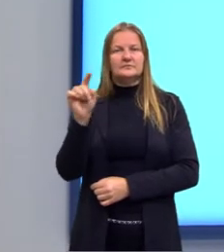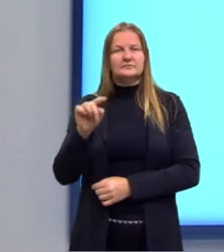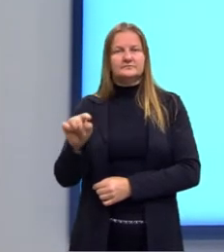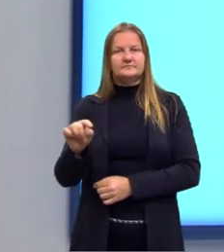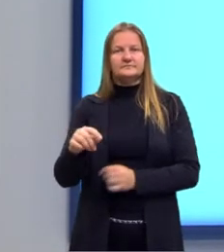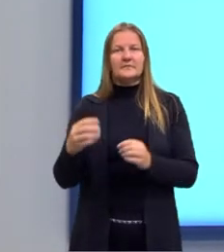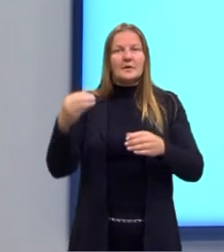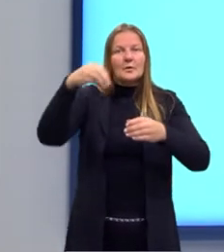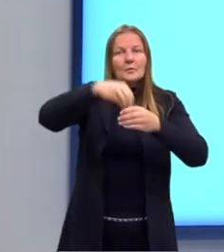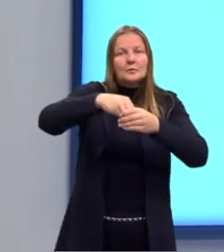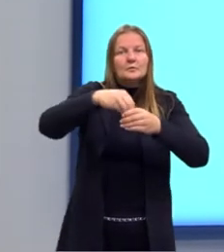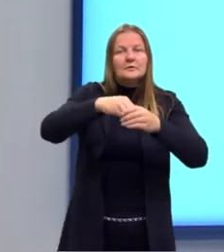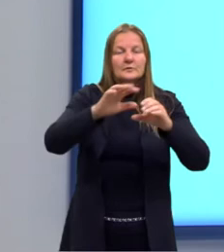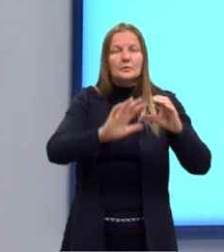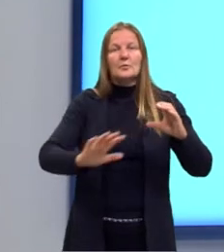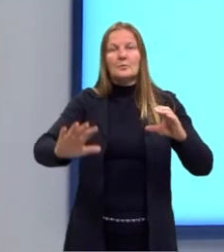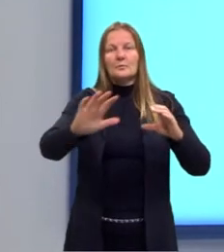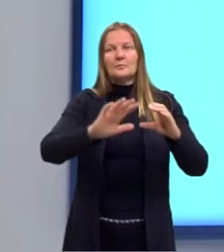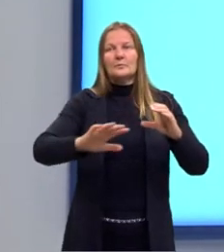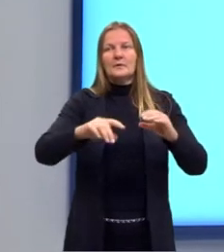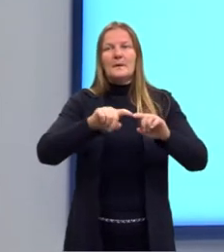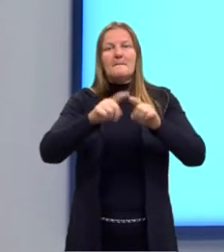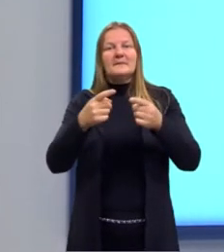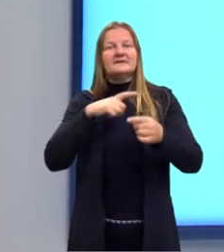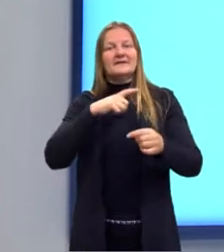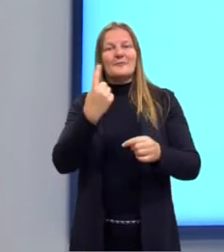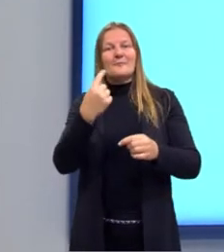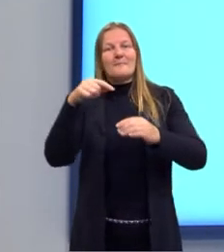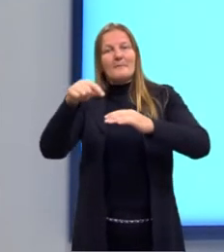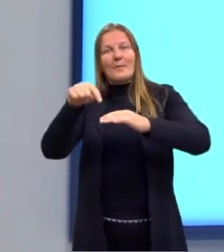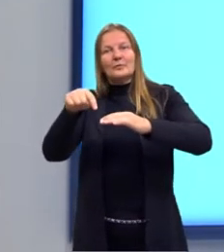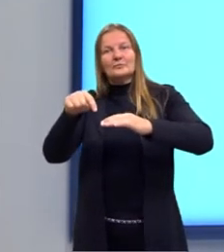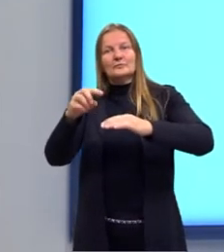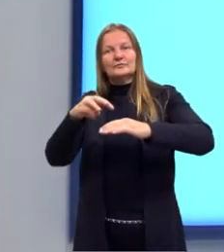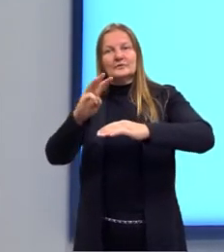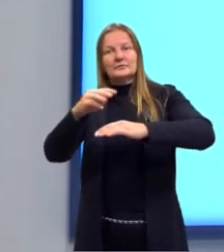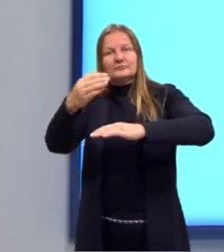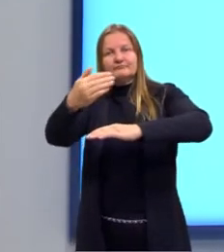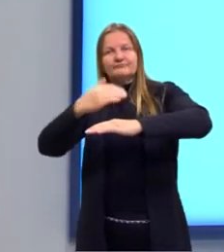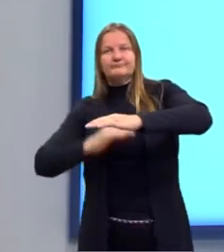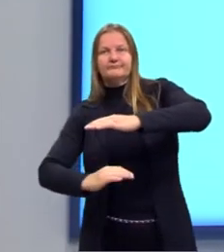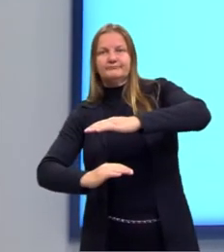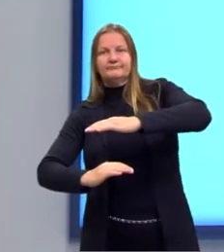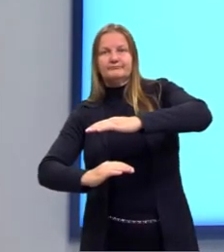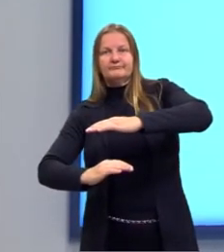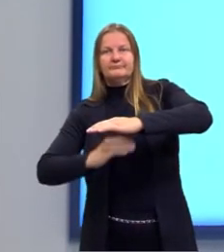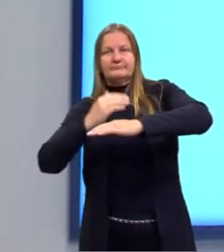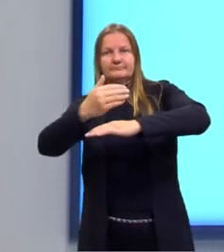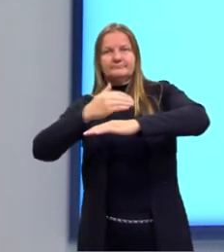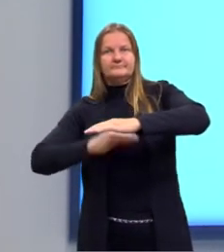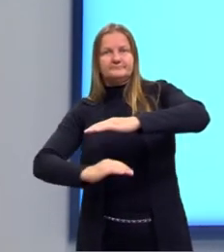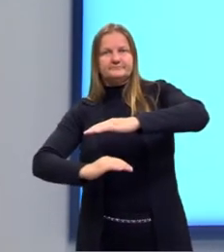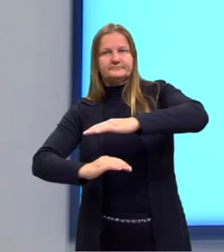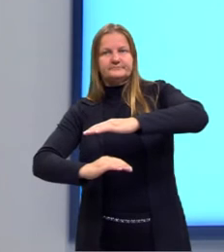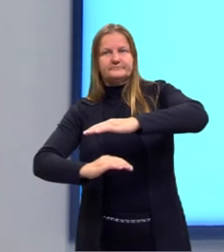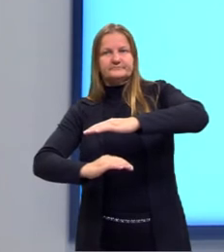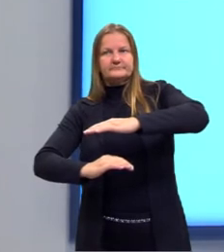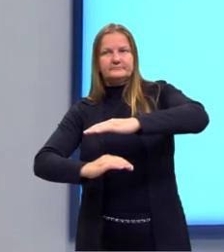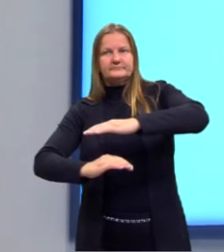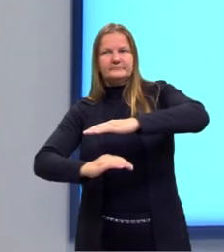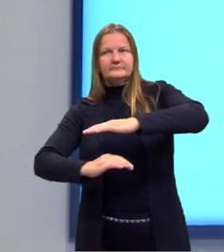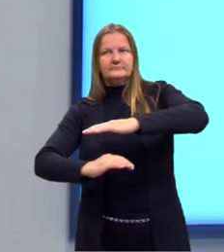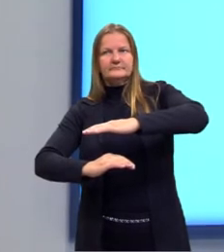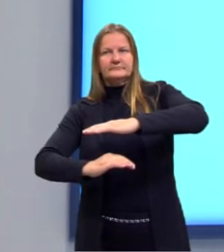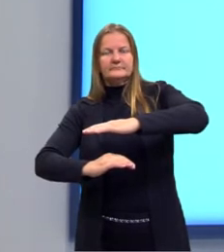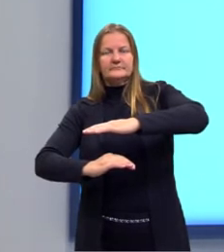que pertencem ao mesmo plano. Mas temos o ponto W que está na região fora desse plano. Então, nós dizemos